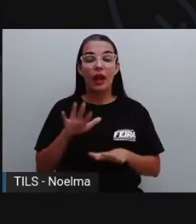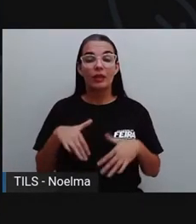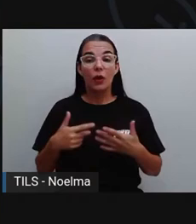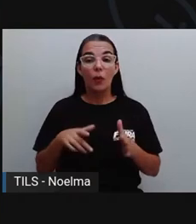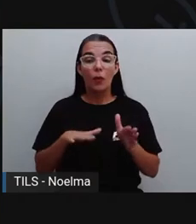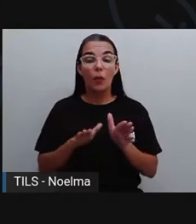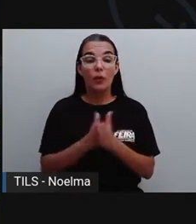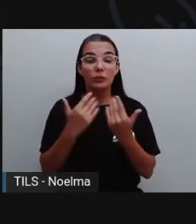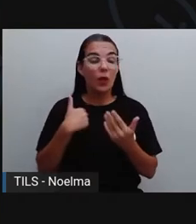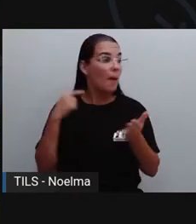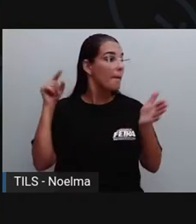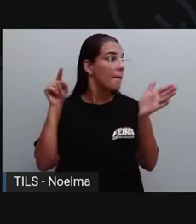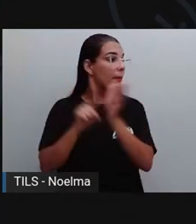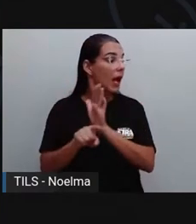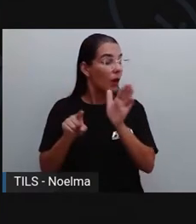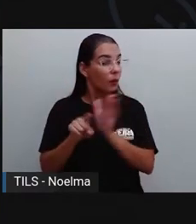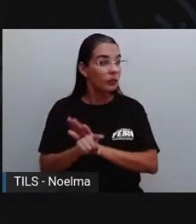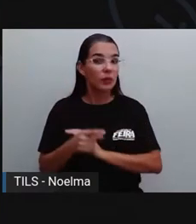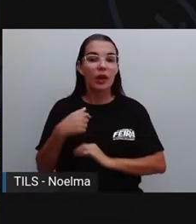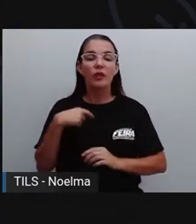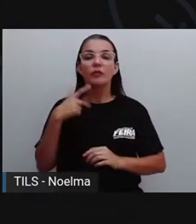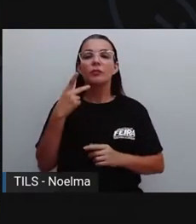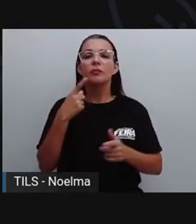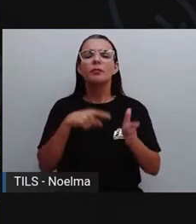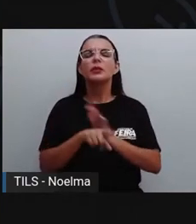crescer? Eu tô falando de que mesmo?